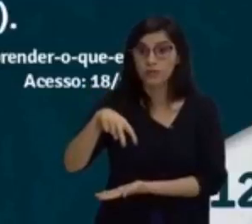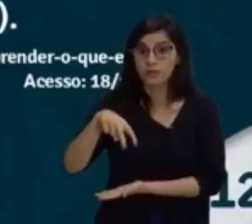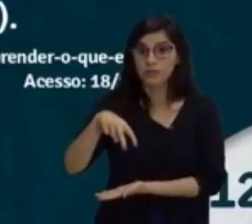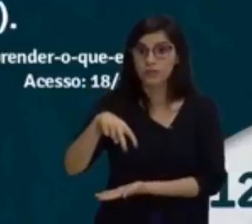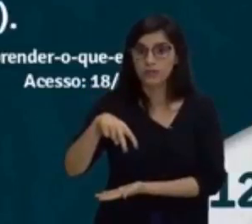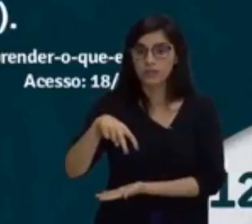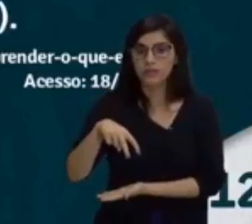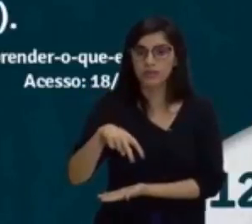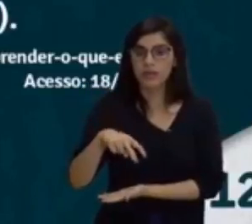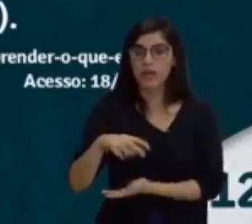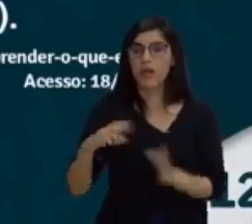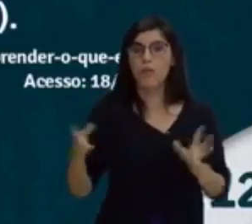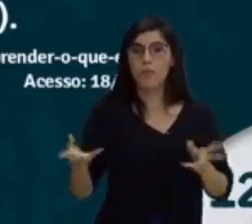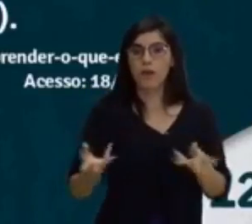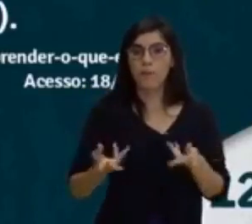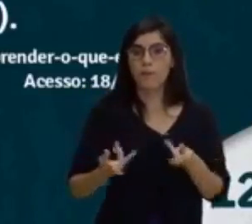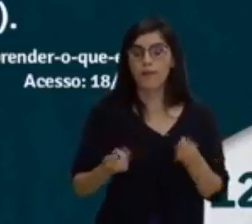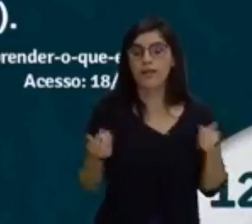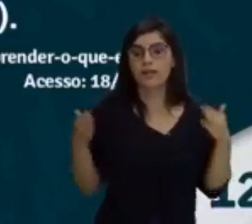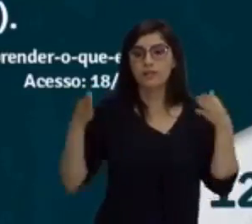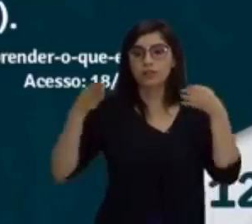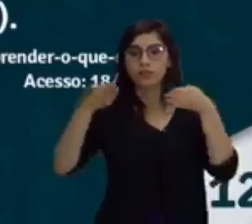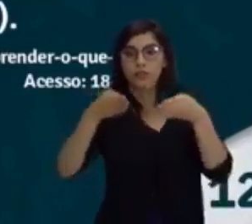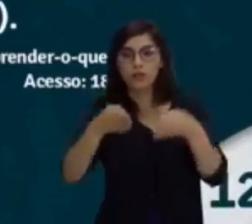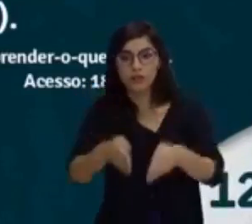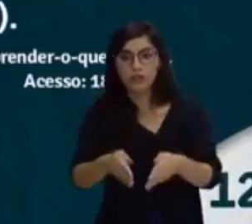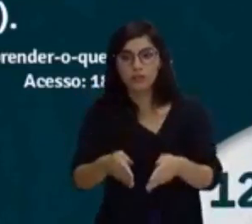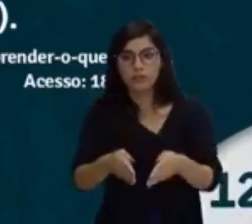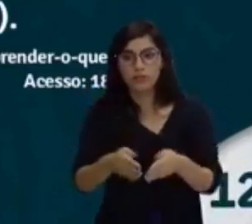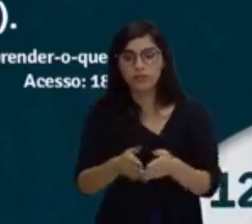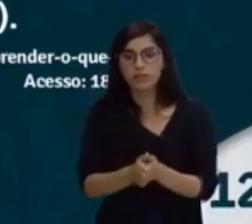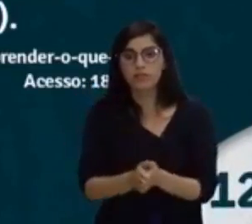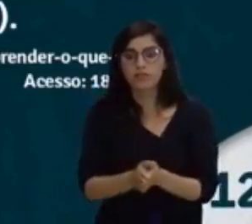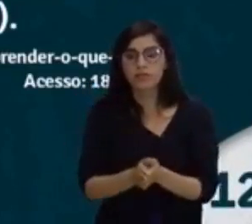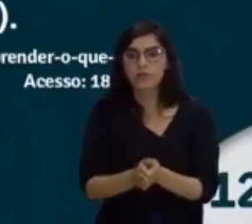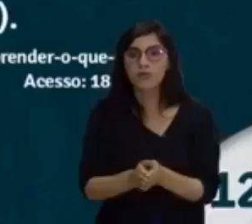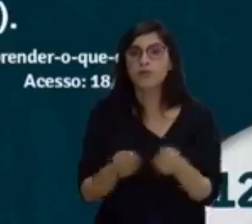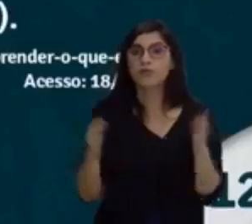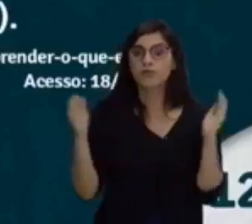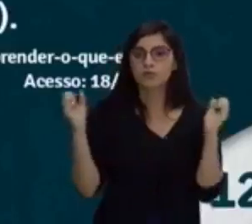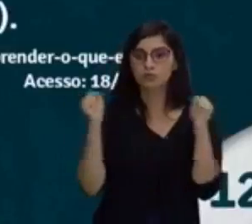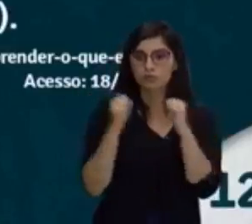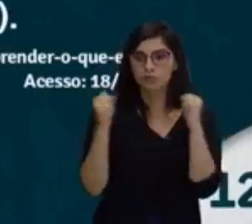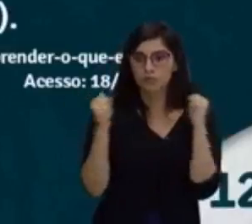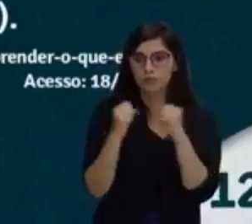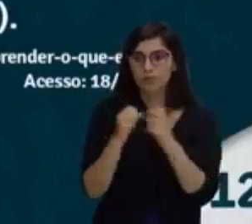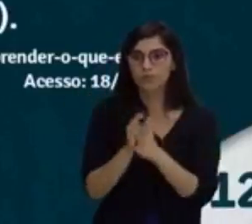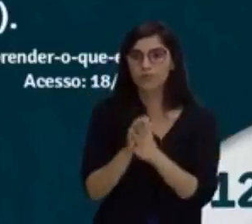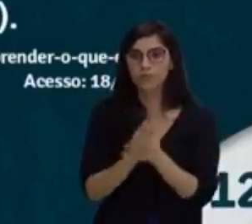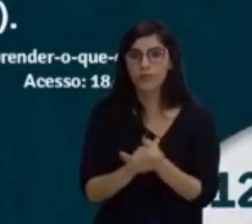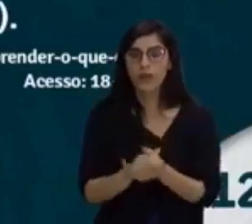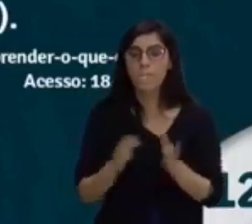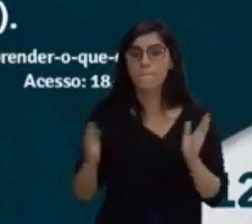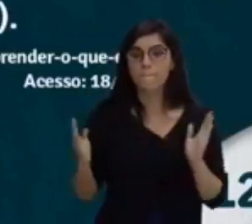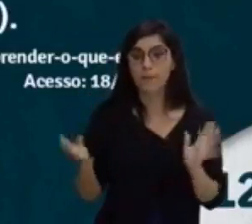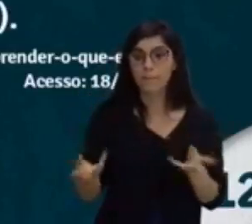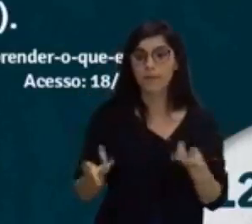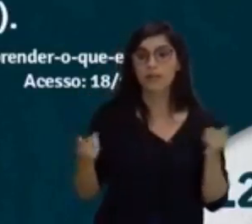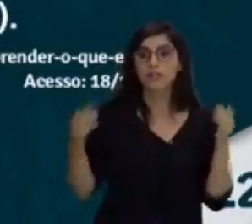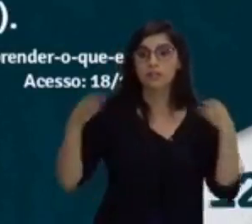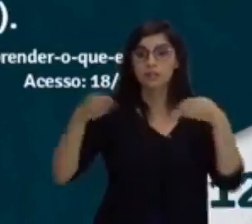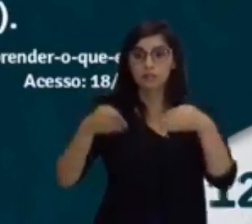especificamente em algumas modalidades esportivas, né? Habilidade específica de